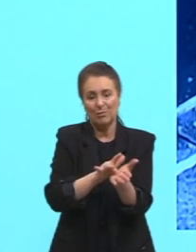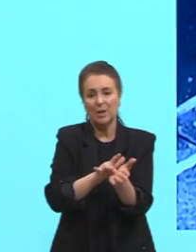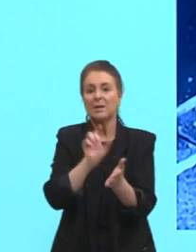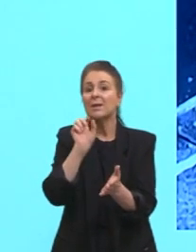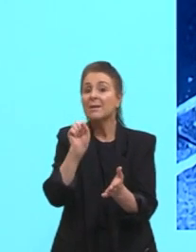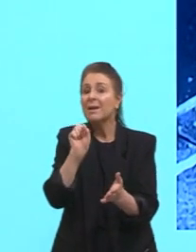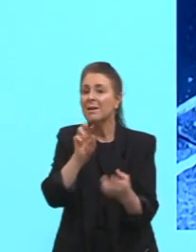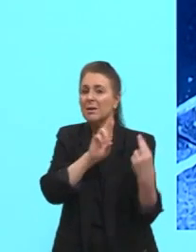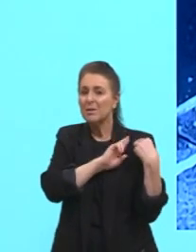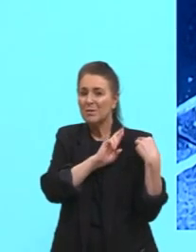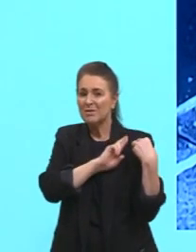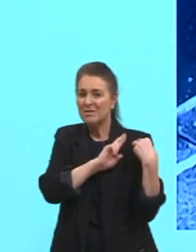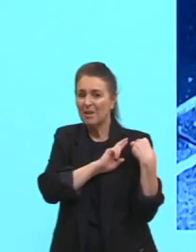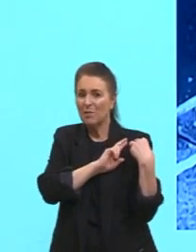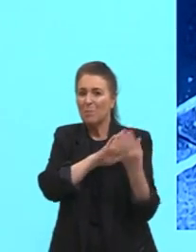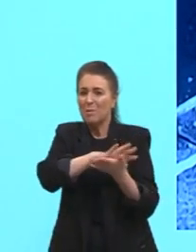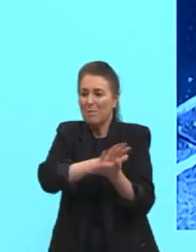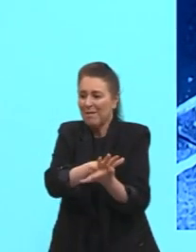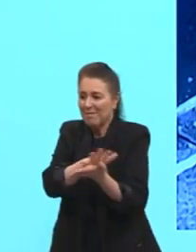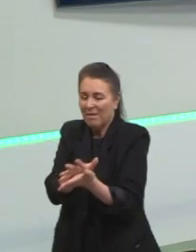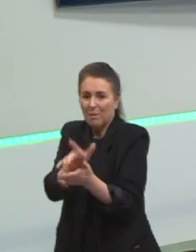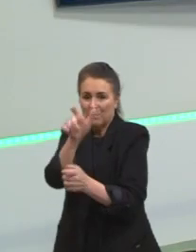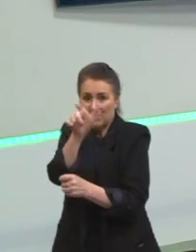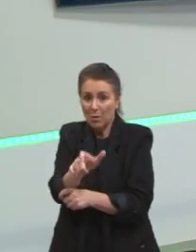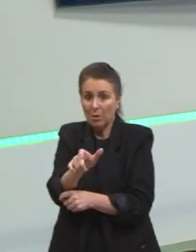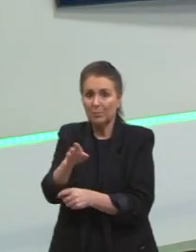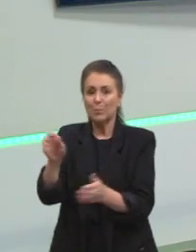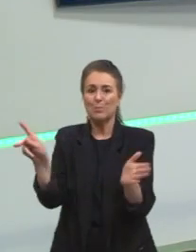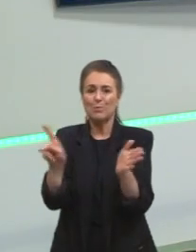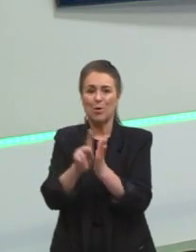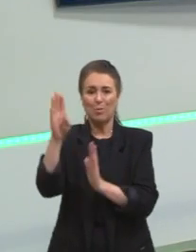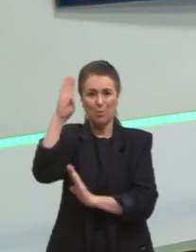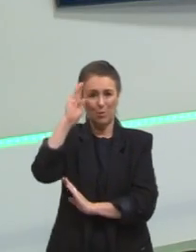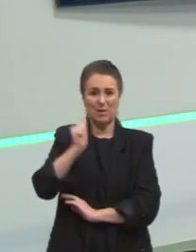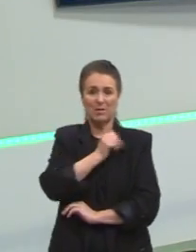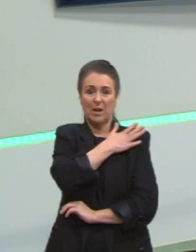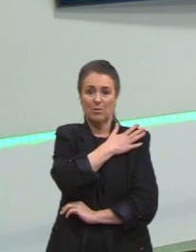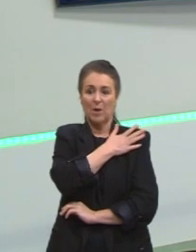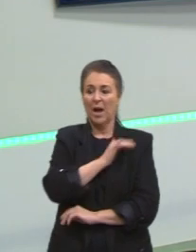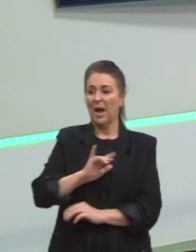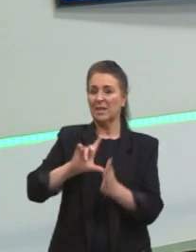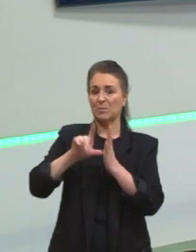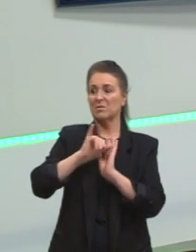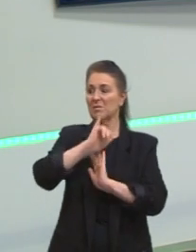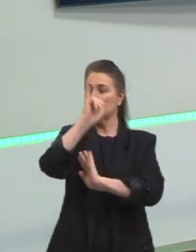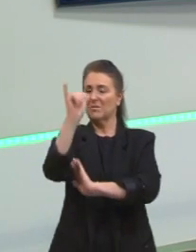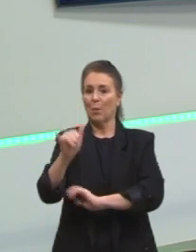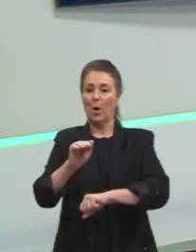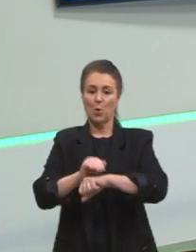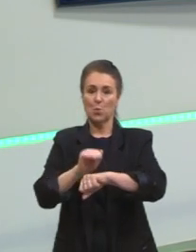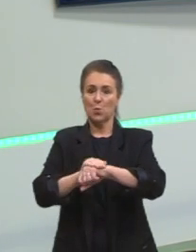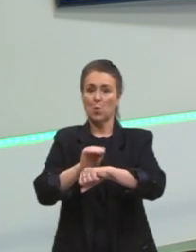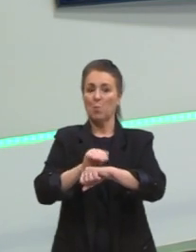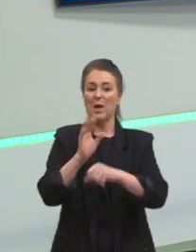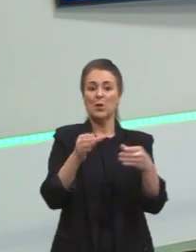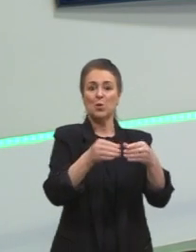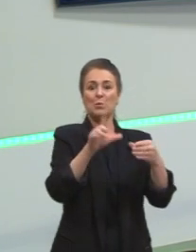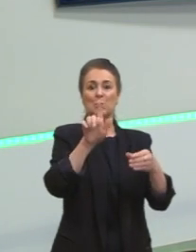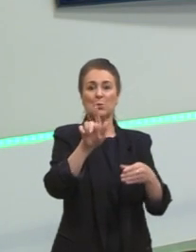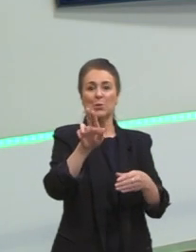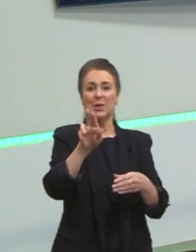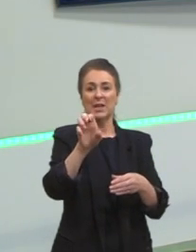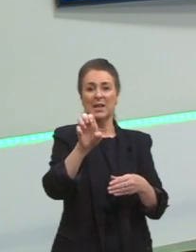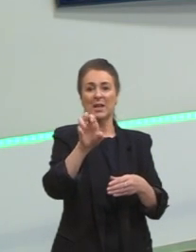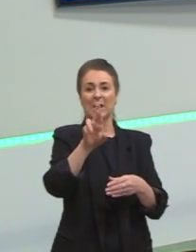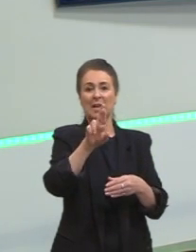fazia atentados, matava pessoas para colocar a culpa em guerrilheiros e aumentar a repressão. No que estoura a bomba